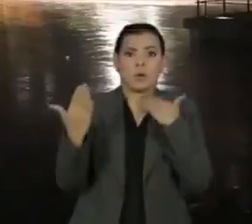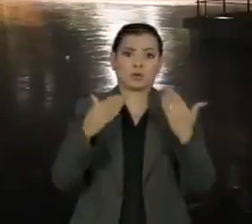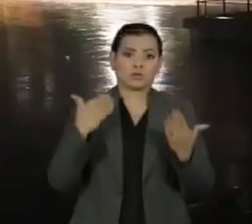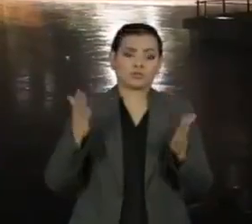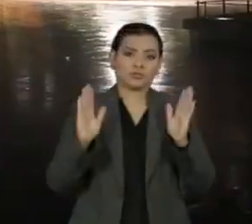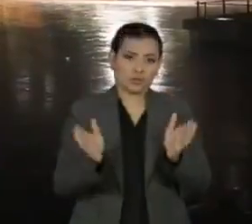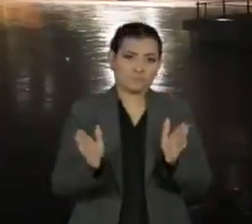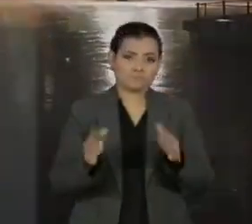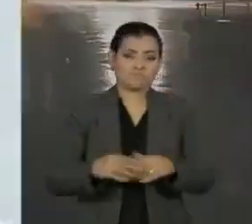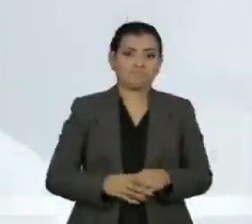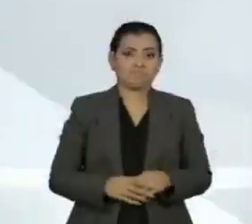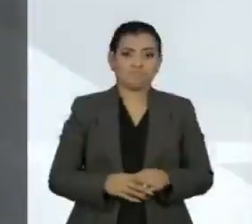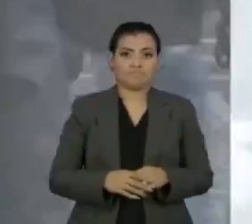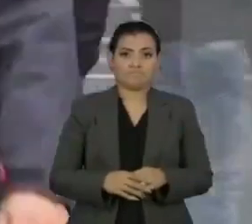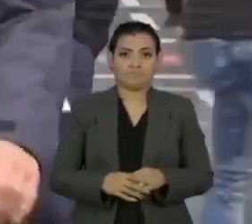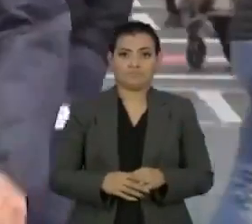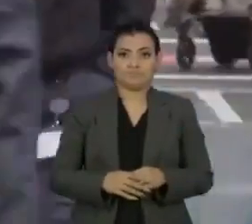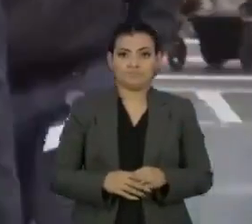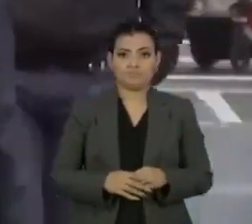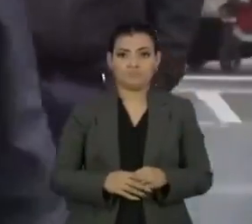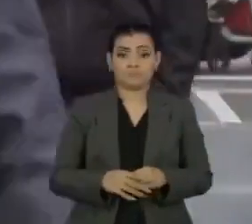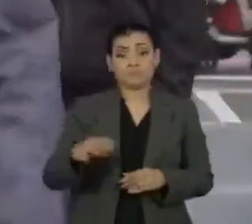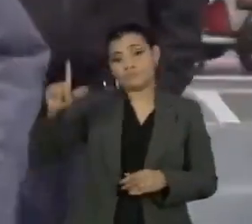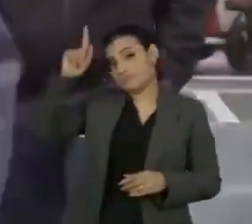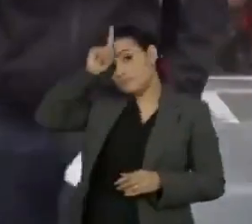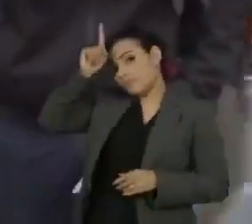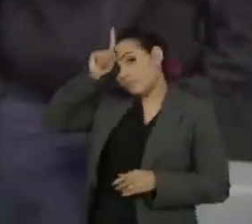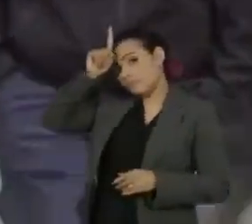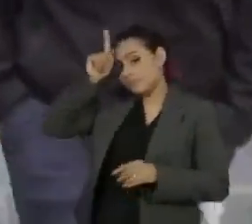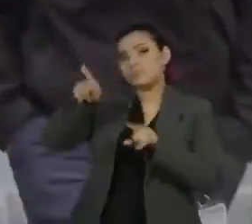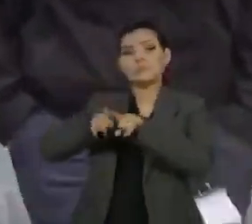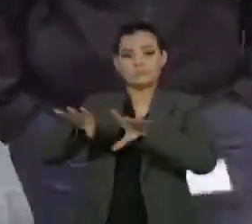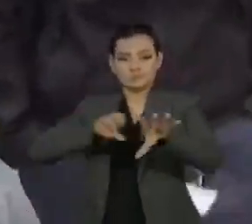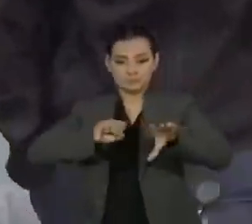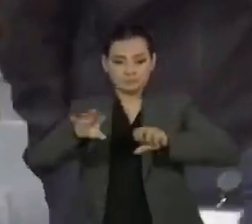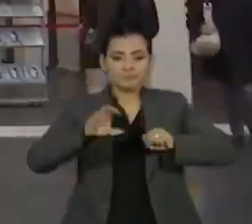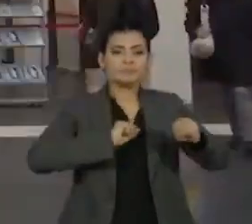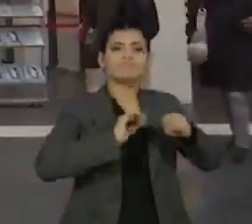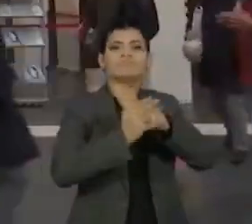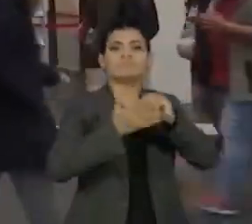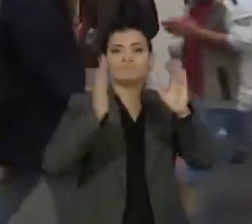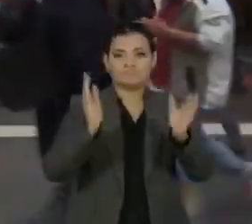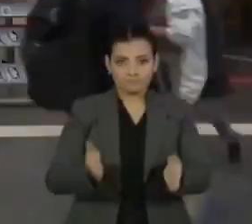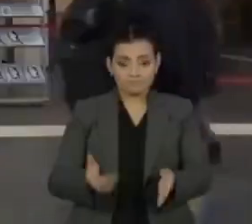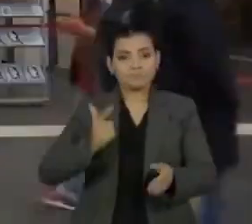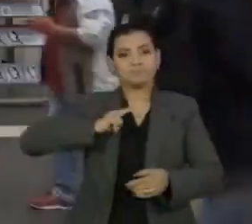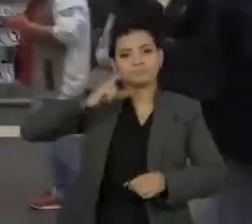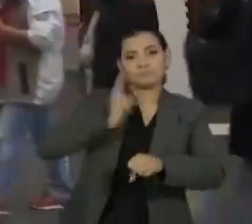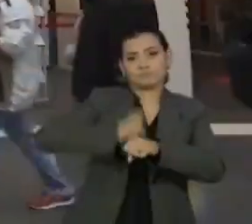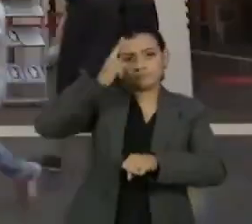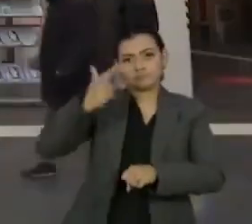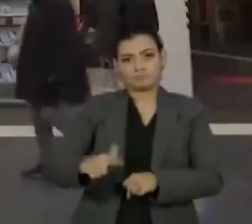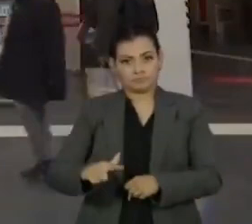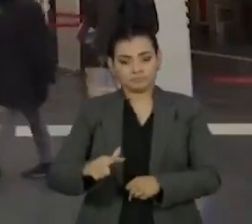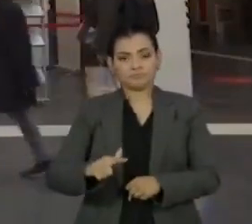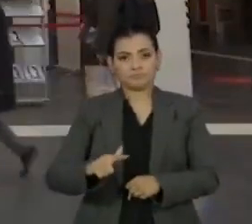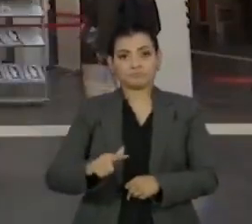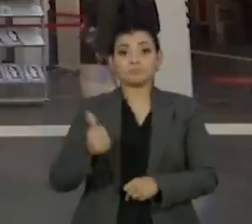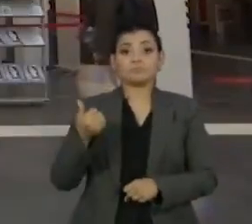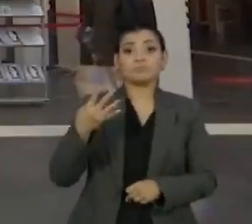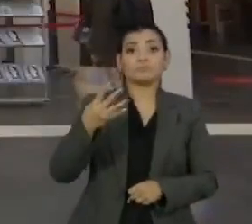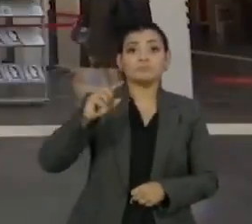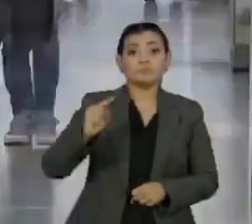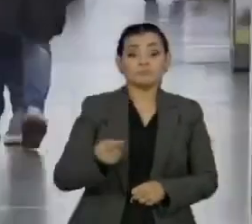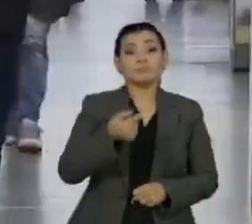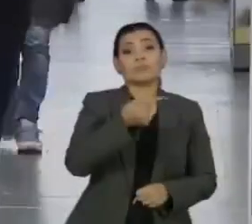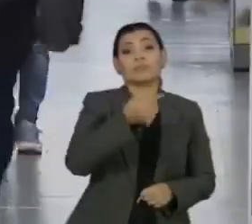relacionadas ao vírus. Na Alemanha, as novas infecções por Covid-19 tiveram um novo recorde diário de 14